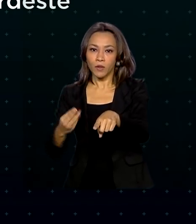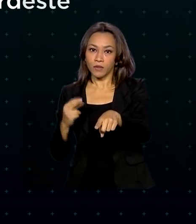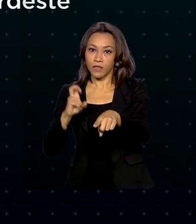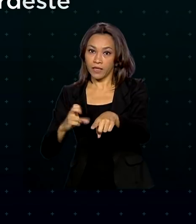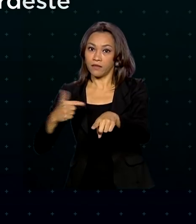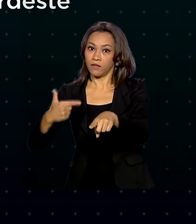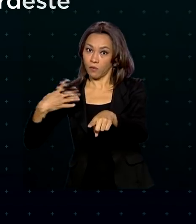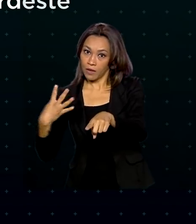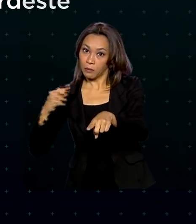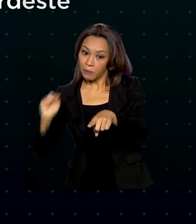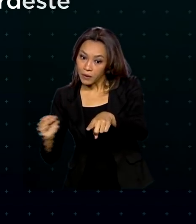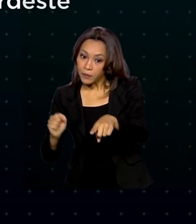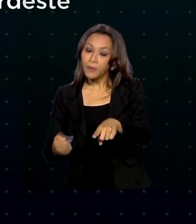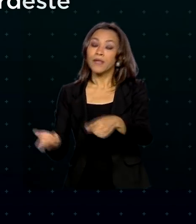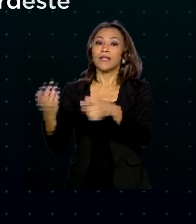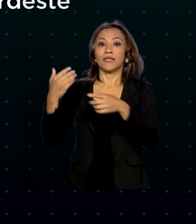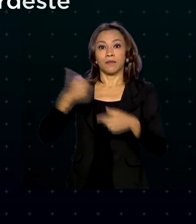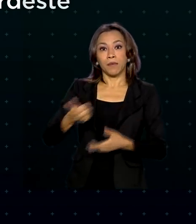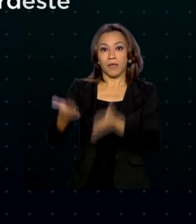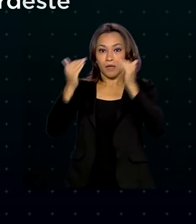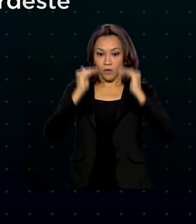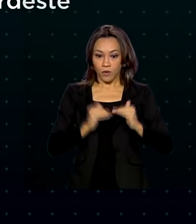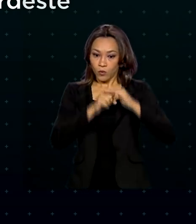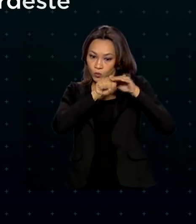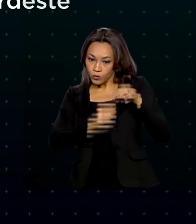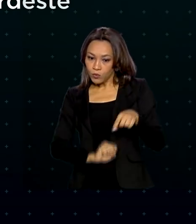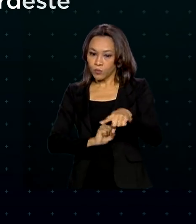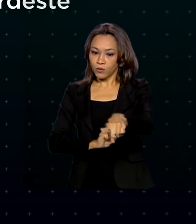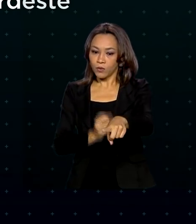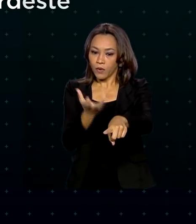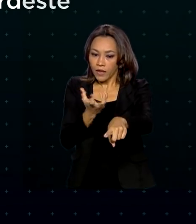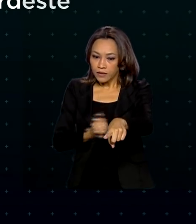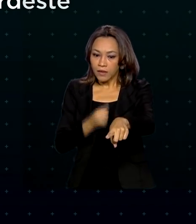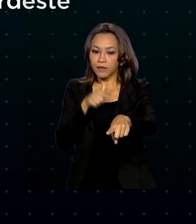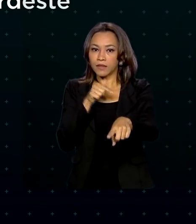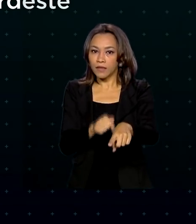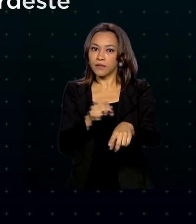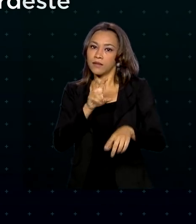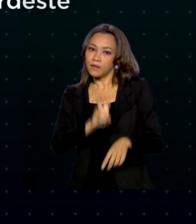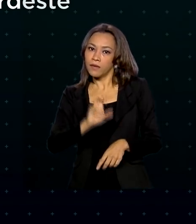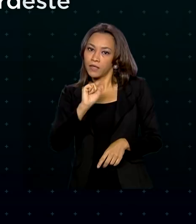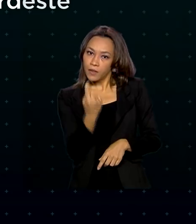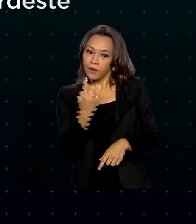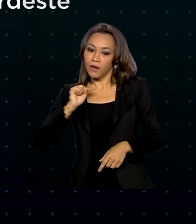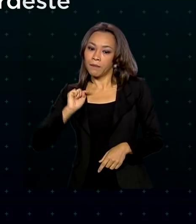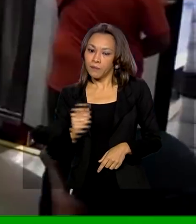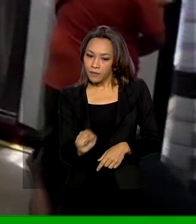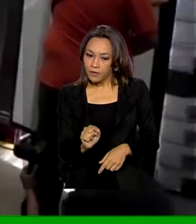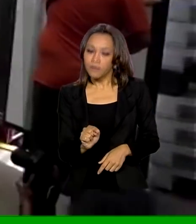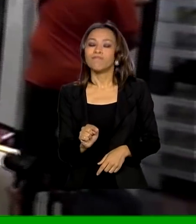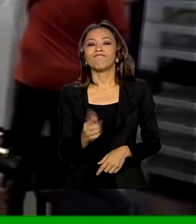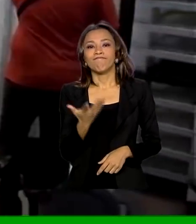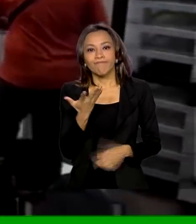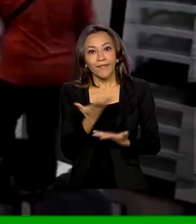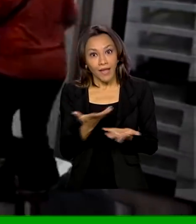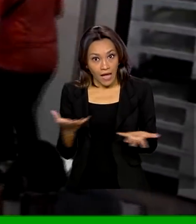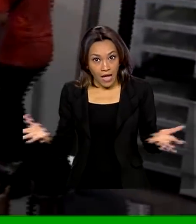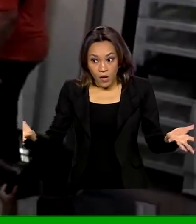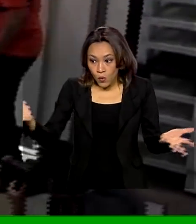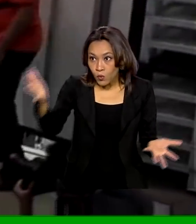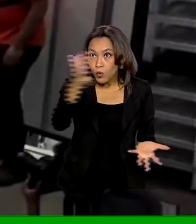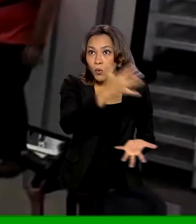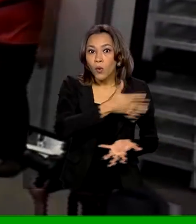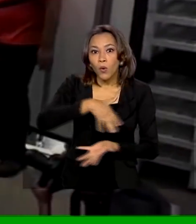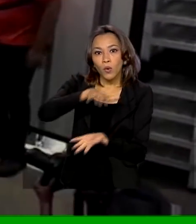mil. Nesta primeira etapa, o sul do país recebe 751 mil doses. Assim que as vacinas